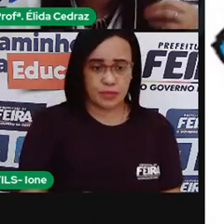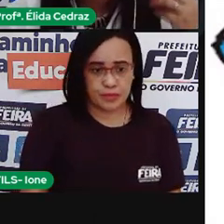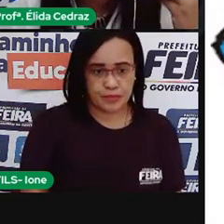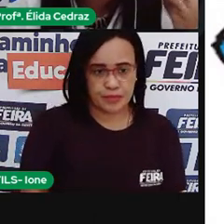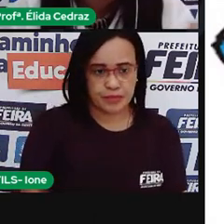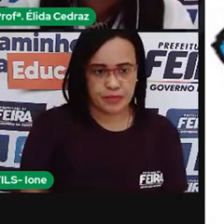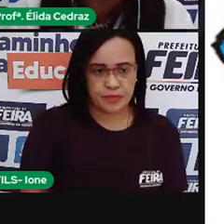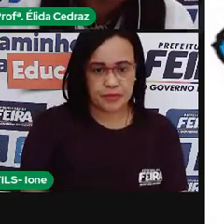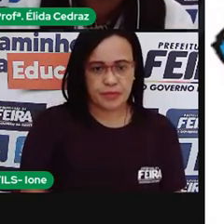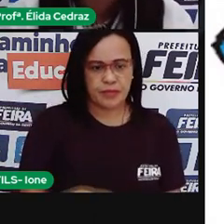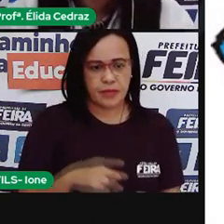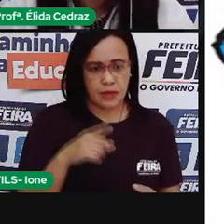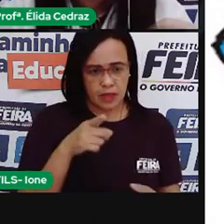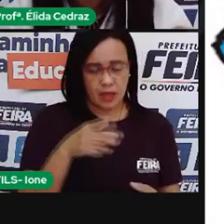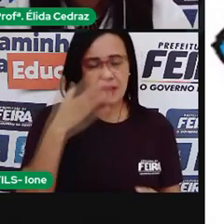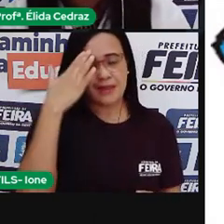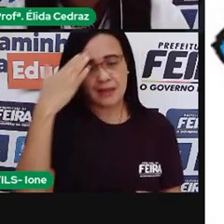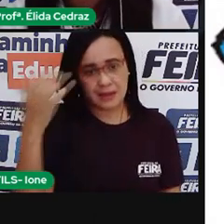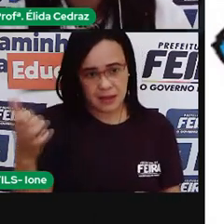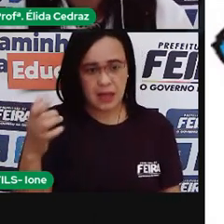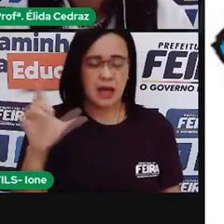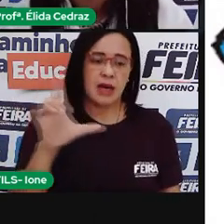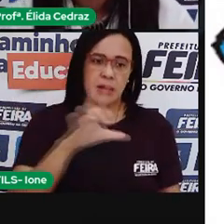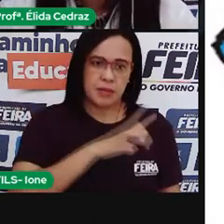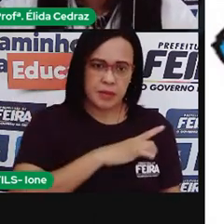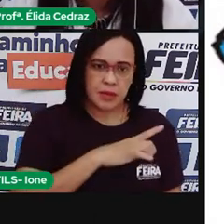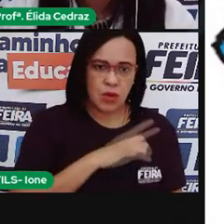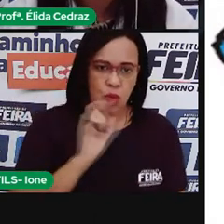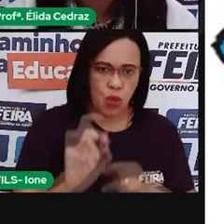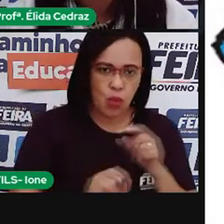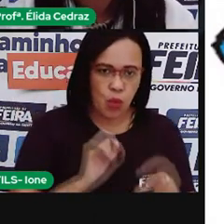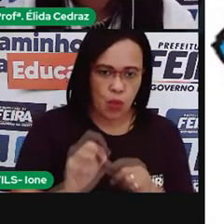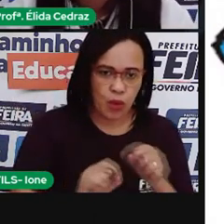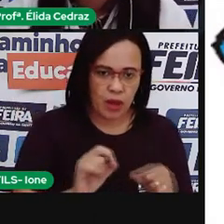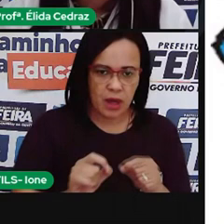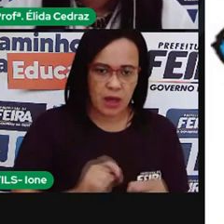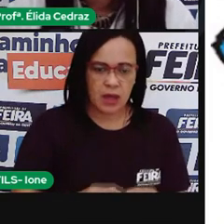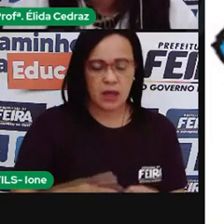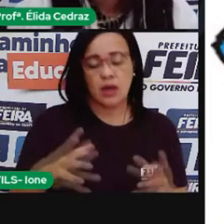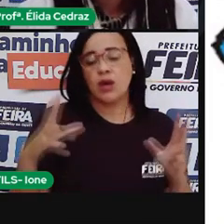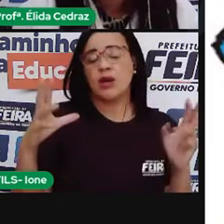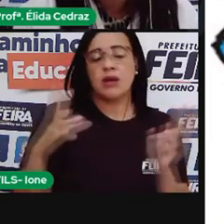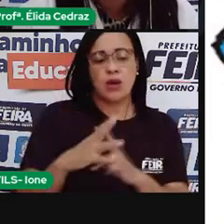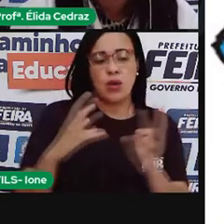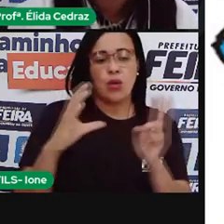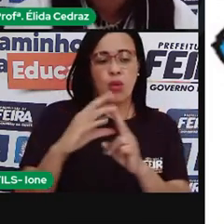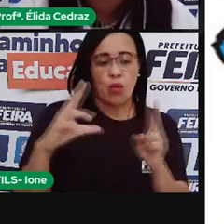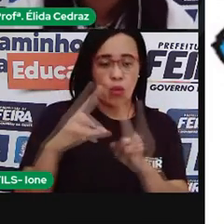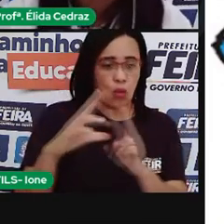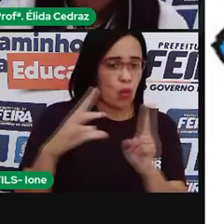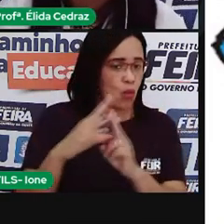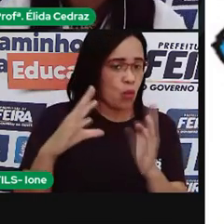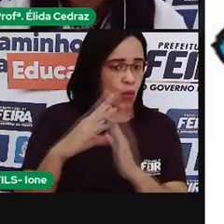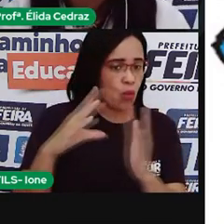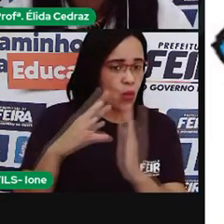sabe que realmente existem os índios que ainda moram em tribos, nas suas aldeias,